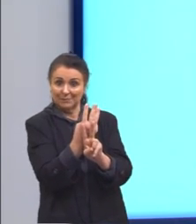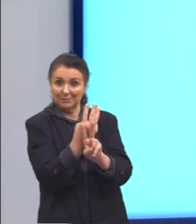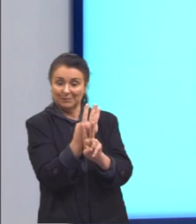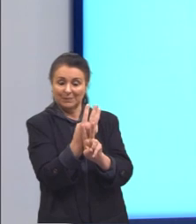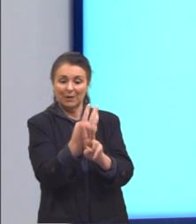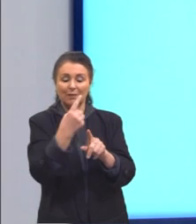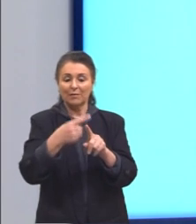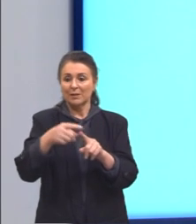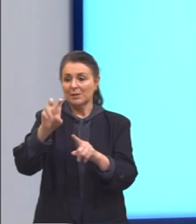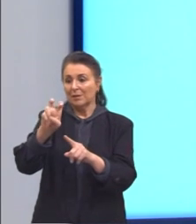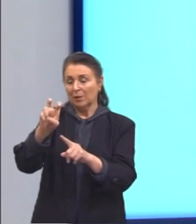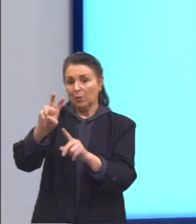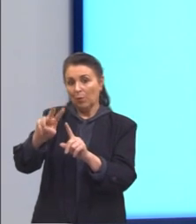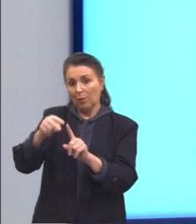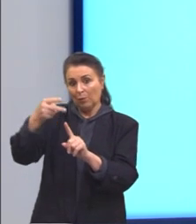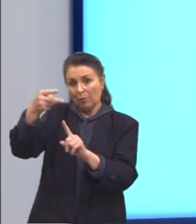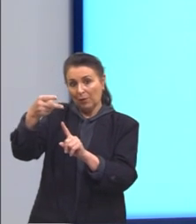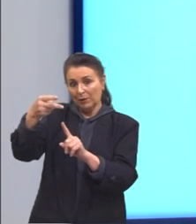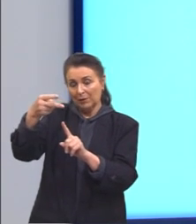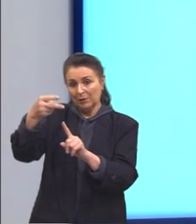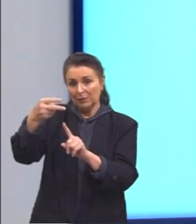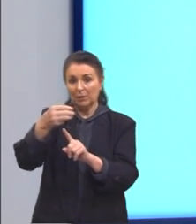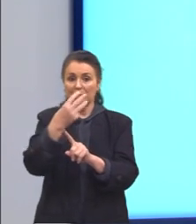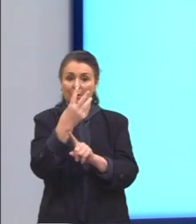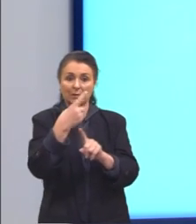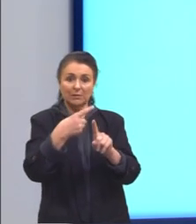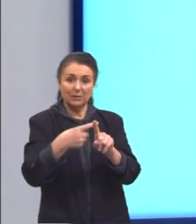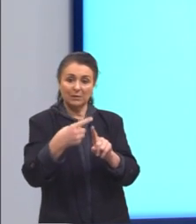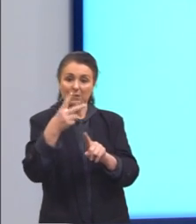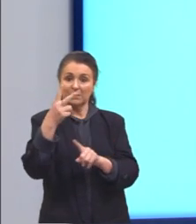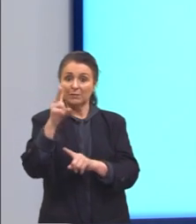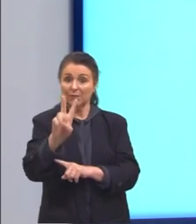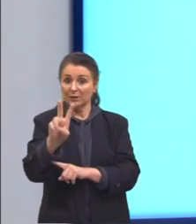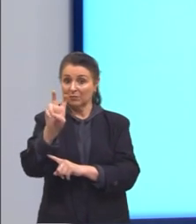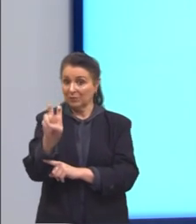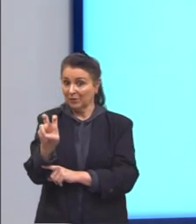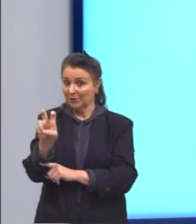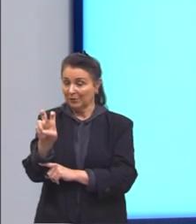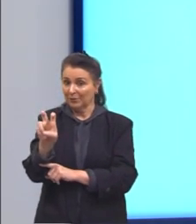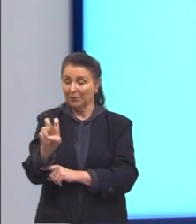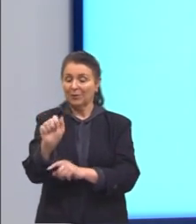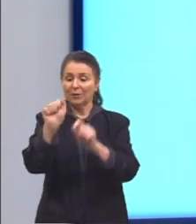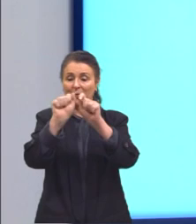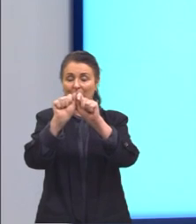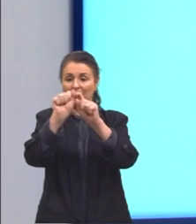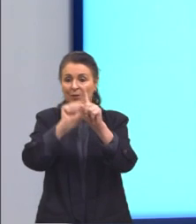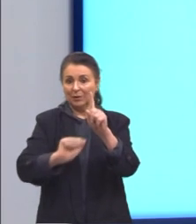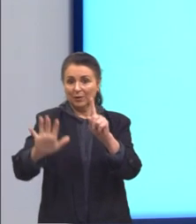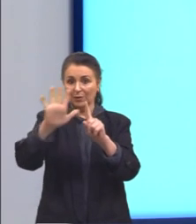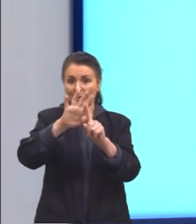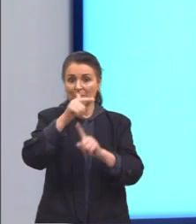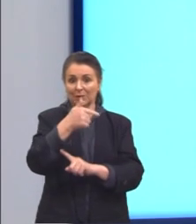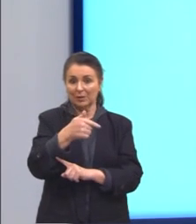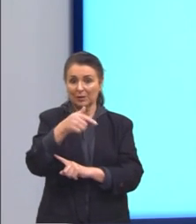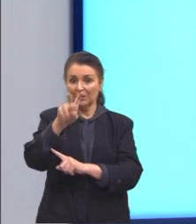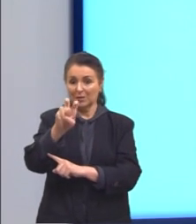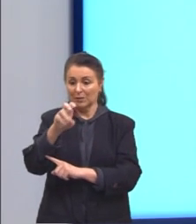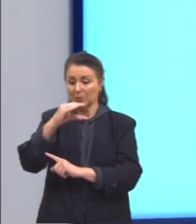3 vezes 5 ao quadrado, ou 3 vezes 25. A área seria de 75